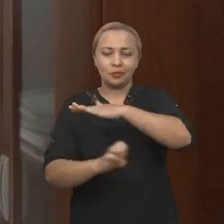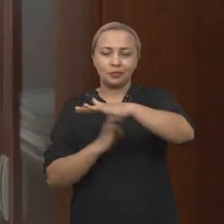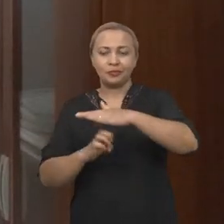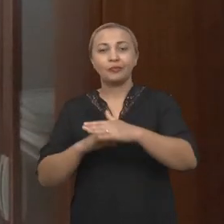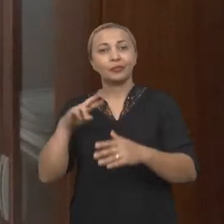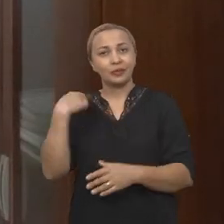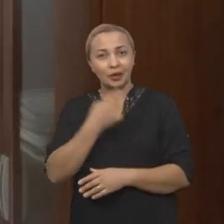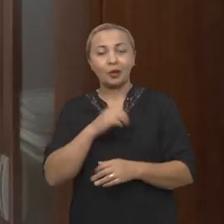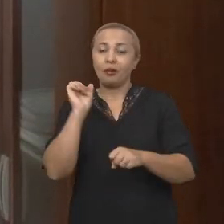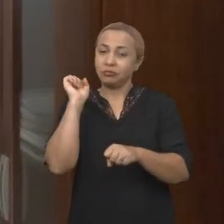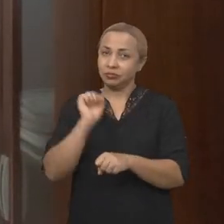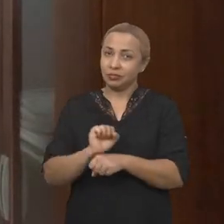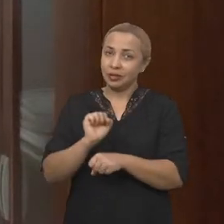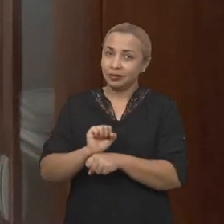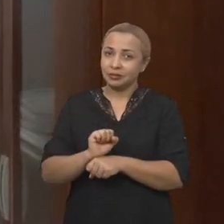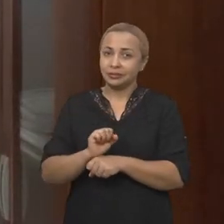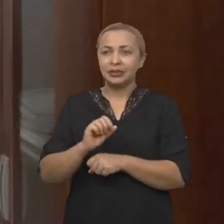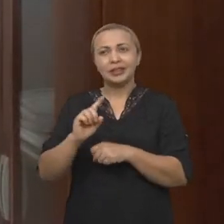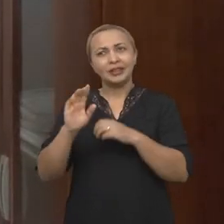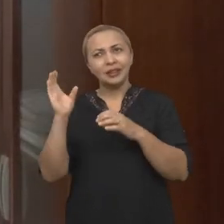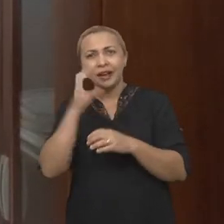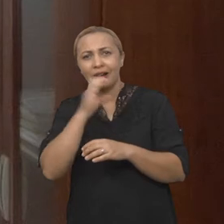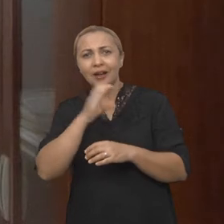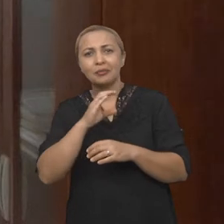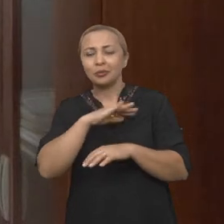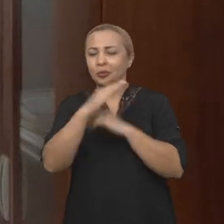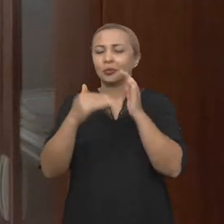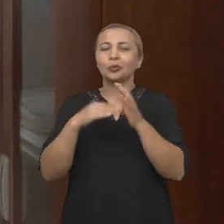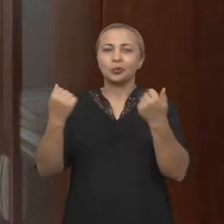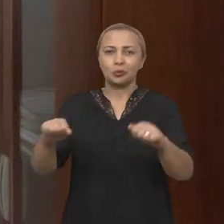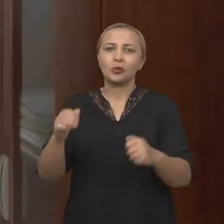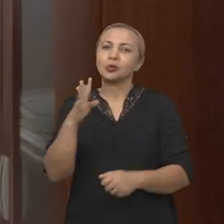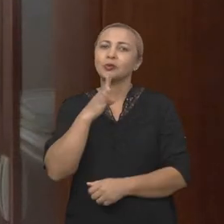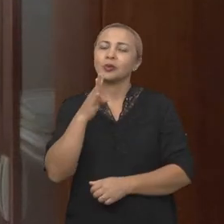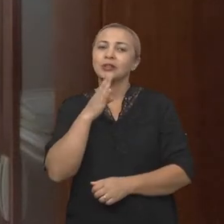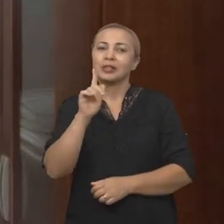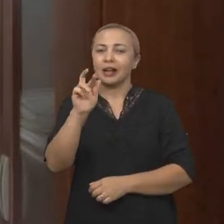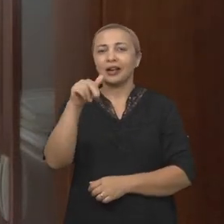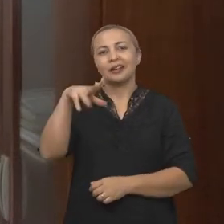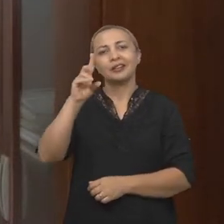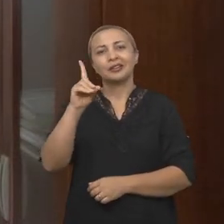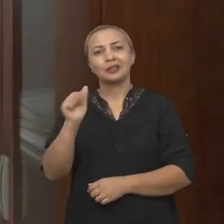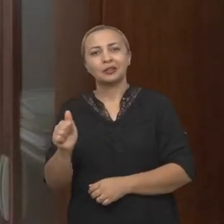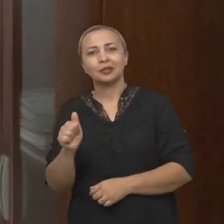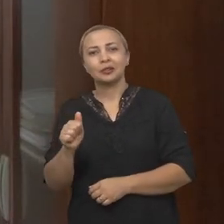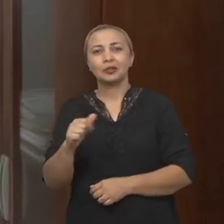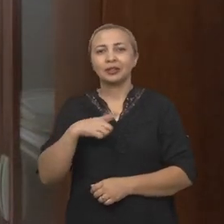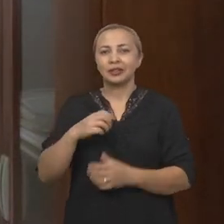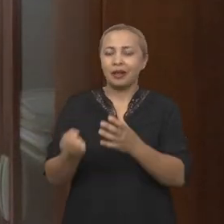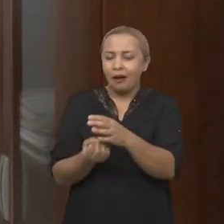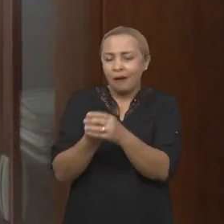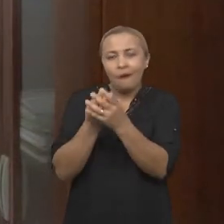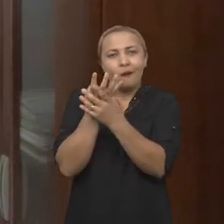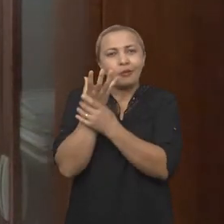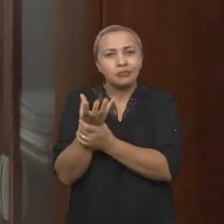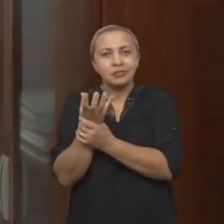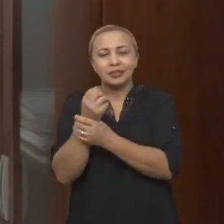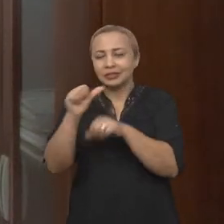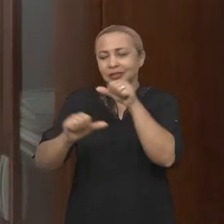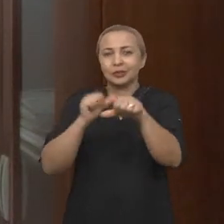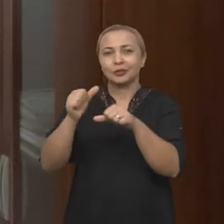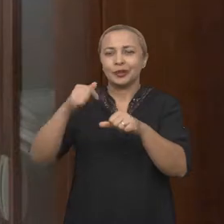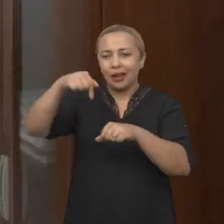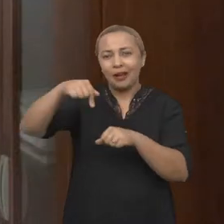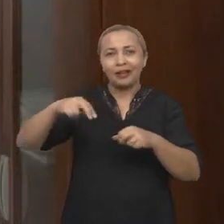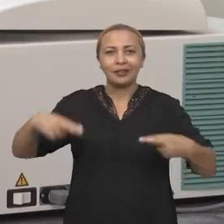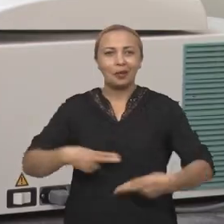espera que, num tempo breve, todos possam conhecer a granola com cogumelos desenvolvida